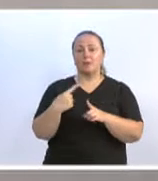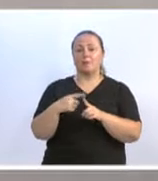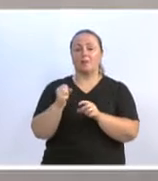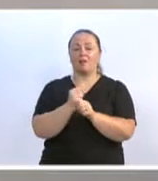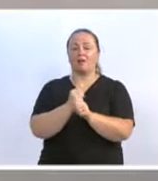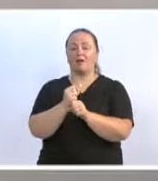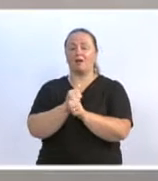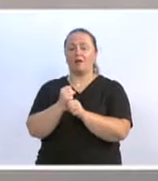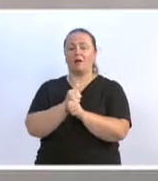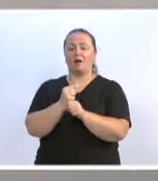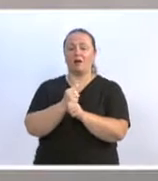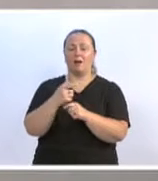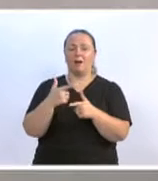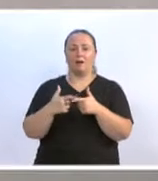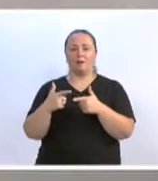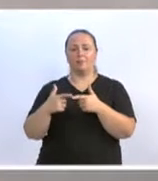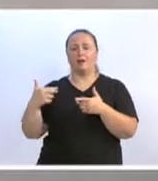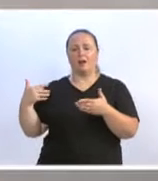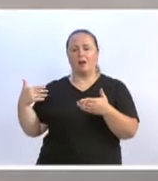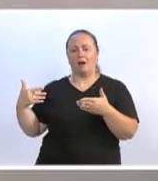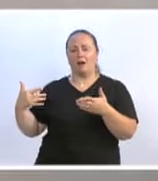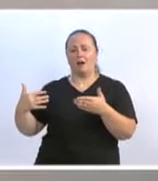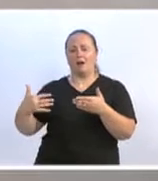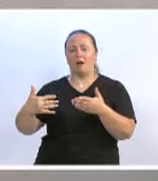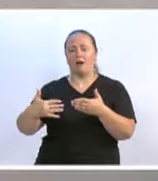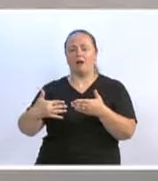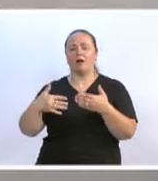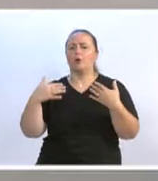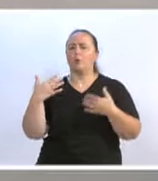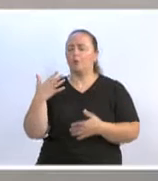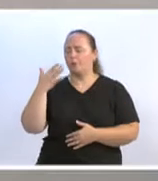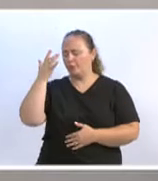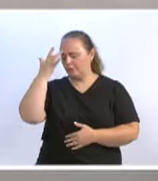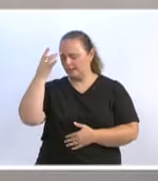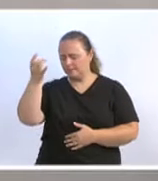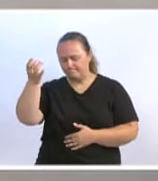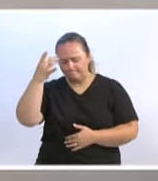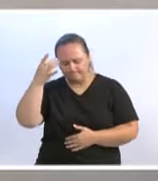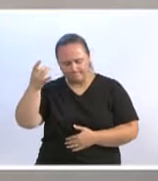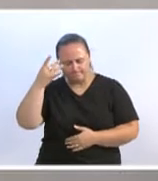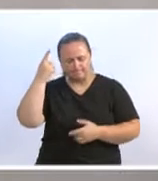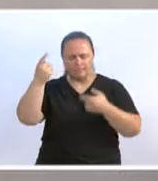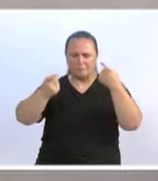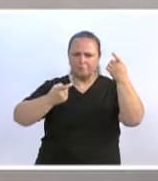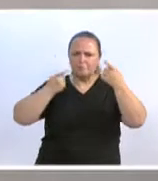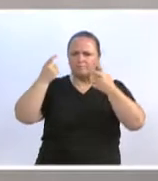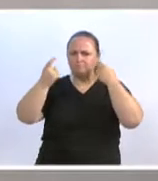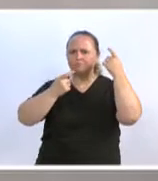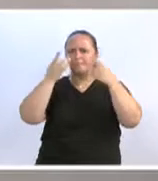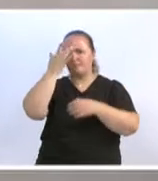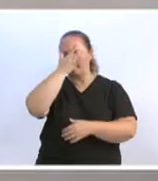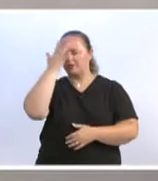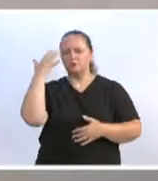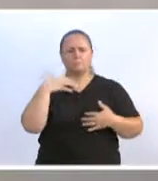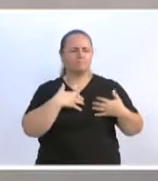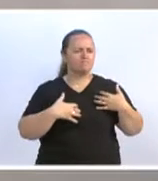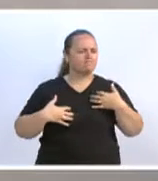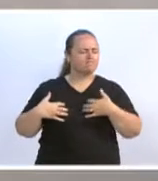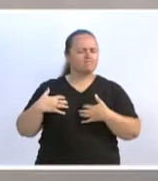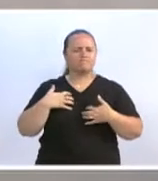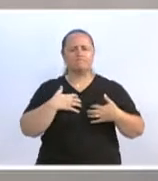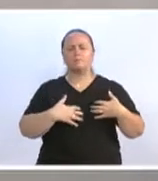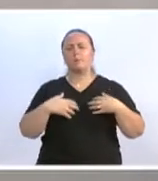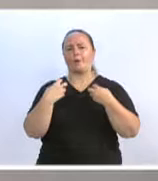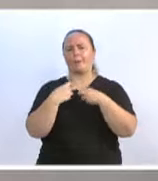vinha causando dor de cabeça aos usuários do transporte público municipal. E que,